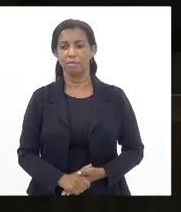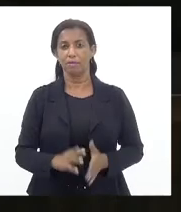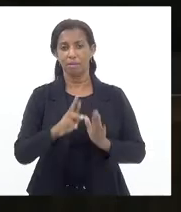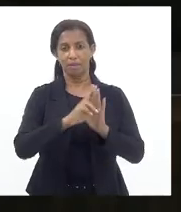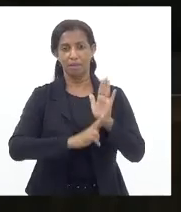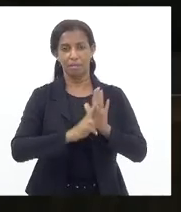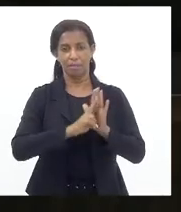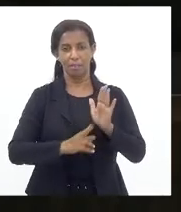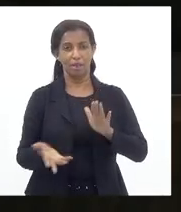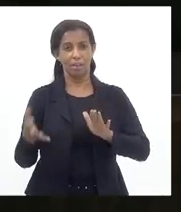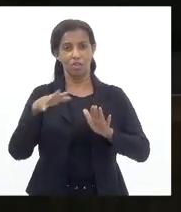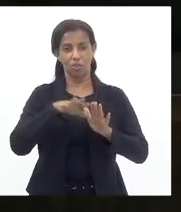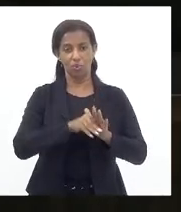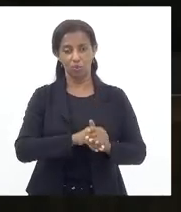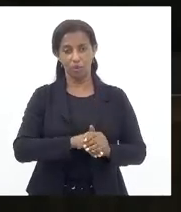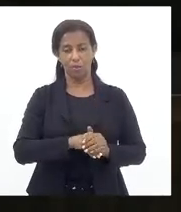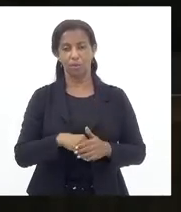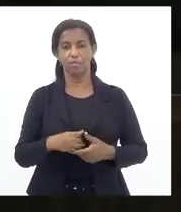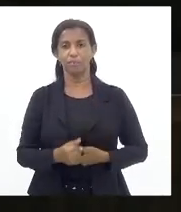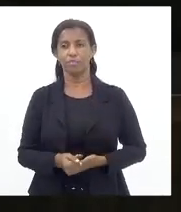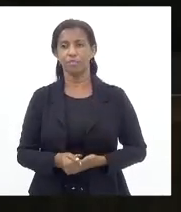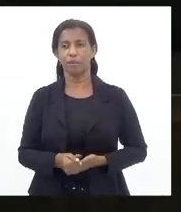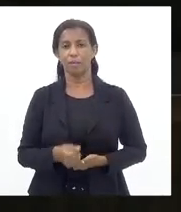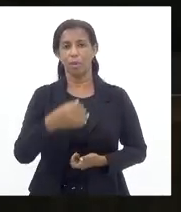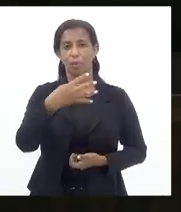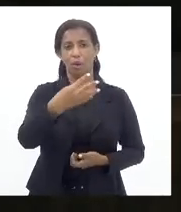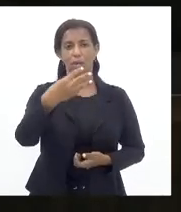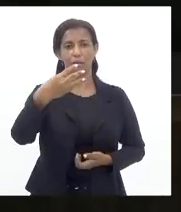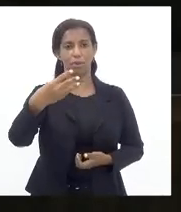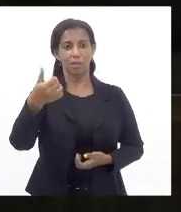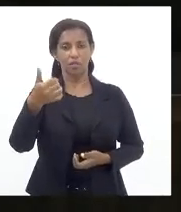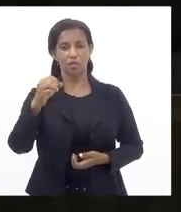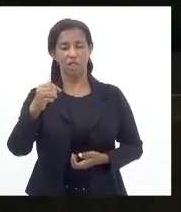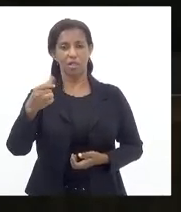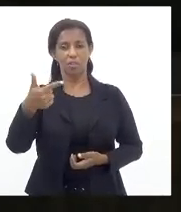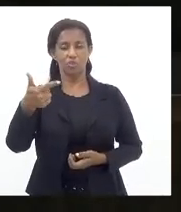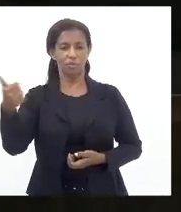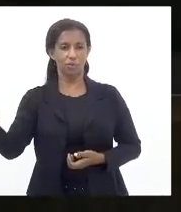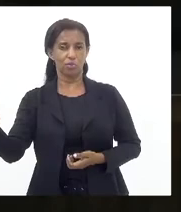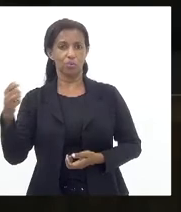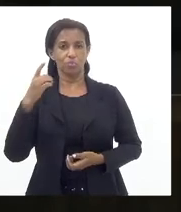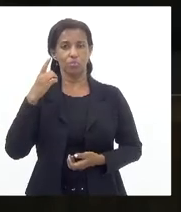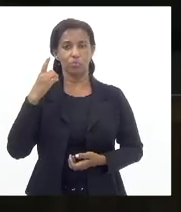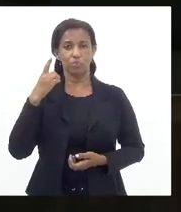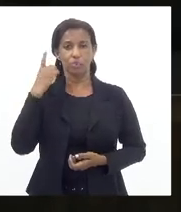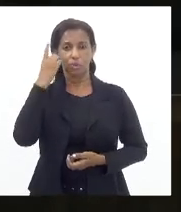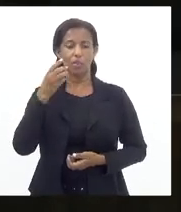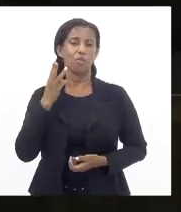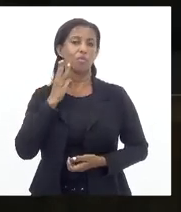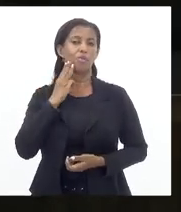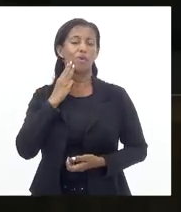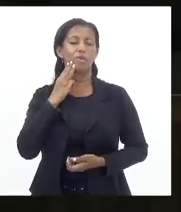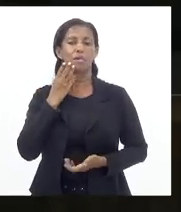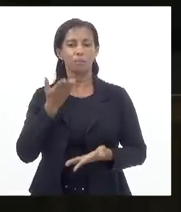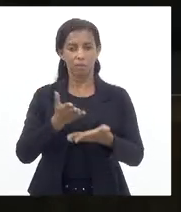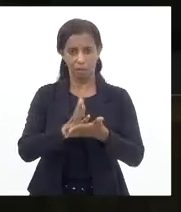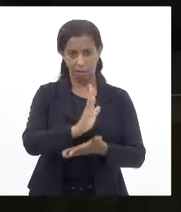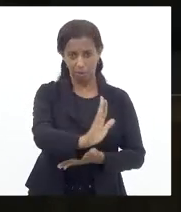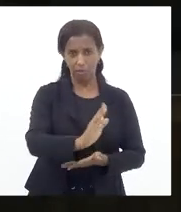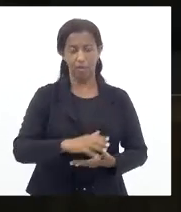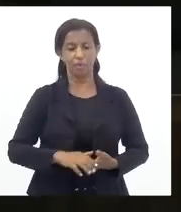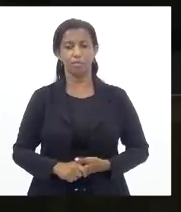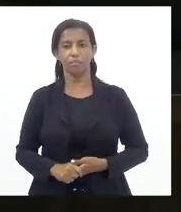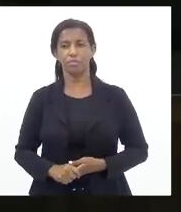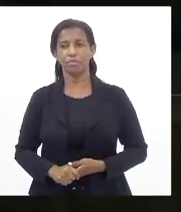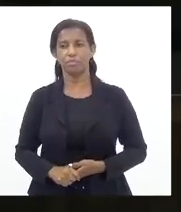Requerimento de inclusão do projeto 4.3.10.2021, deputado Valdeque Carneiro. Senhores que aprovam, permaneçam como estão.